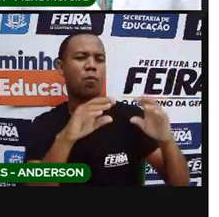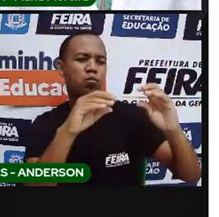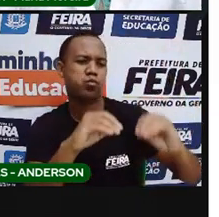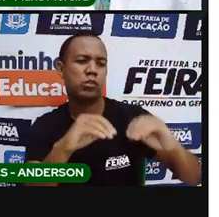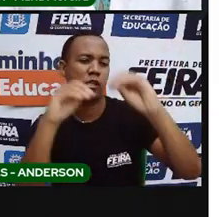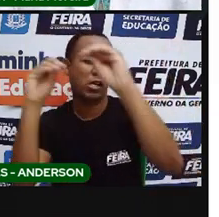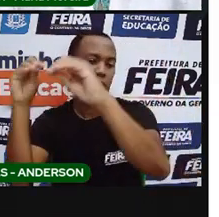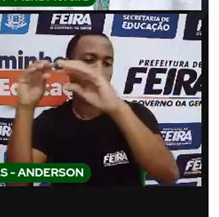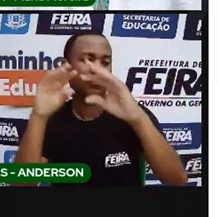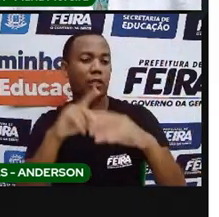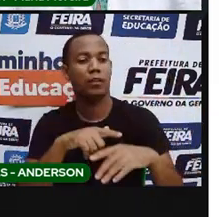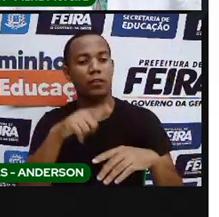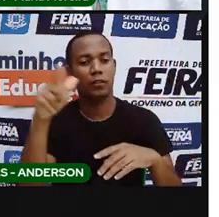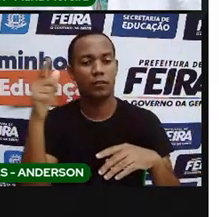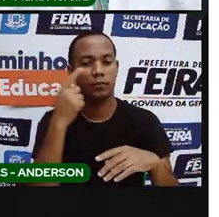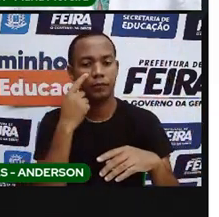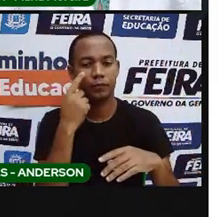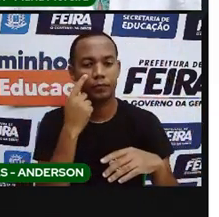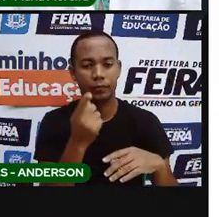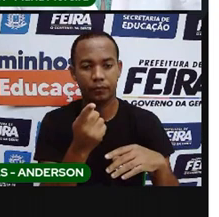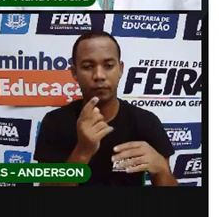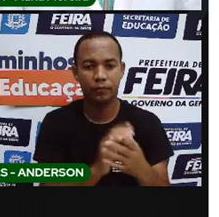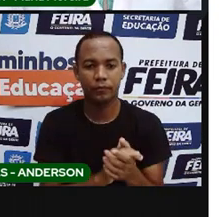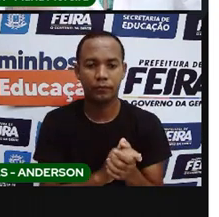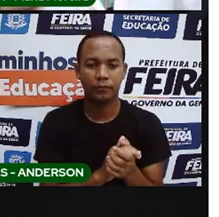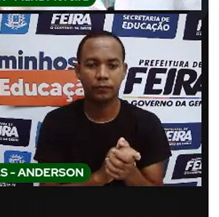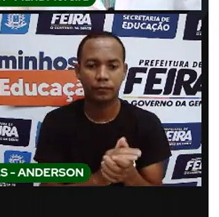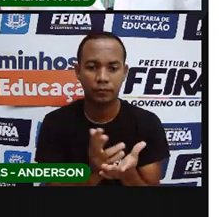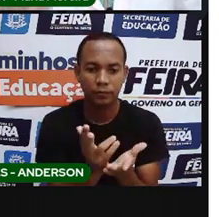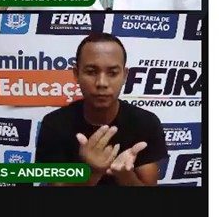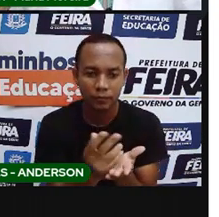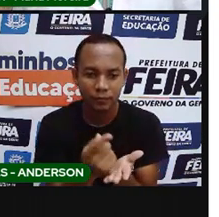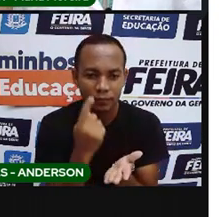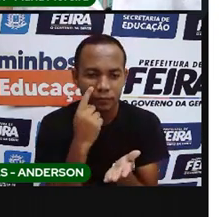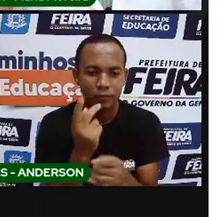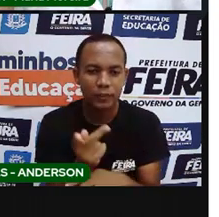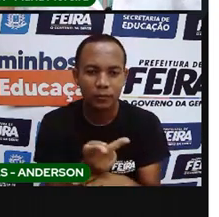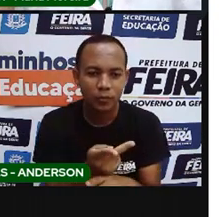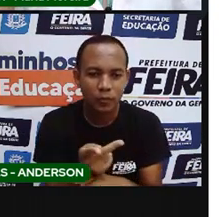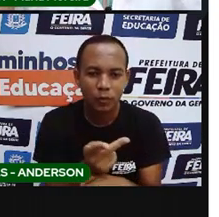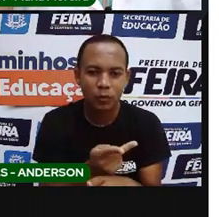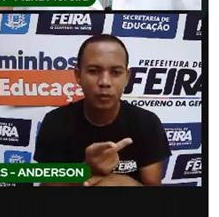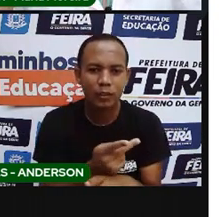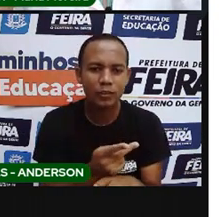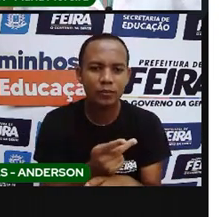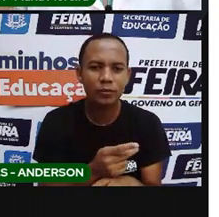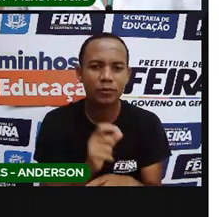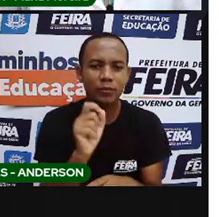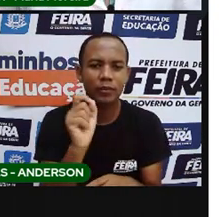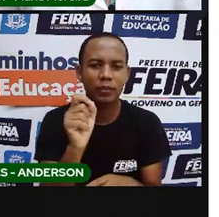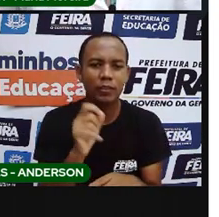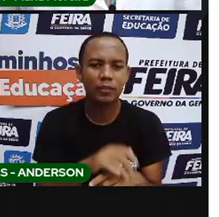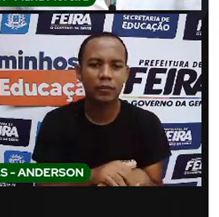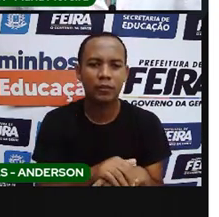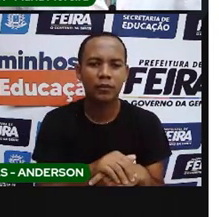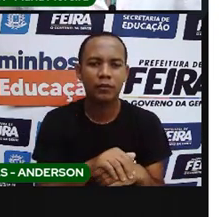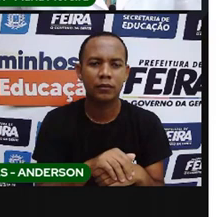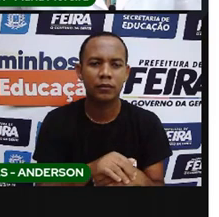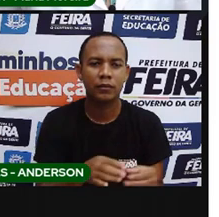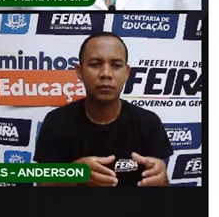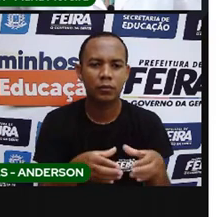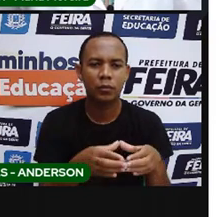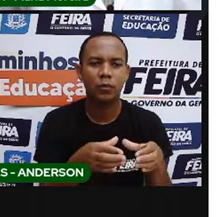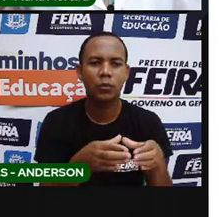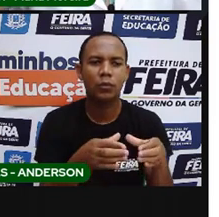lugar. E aqui na imagem é justamente isso. Eles estão, na verdade, procurando... O pessoal aí da Associação